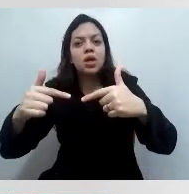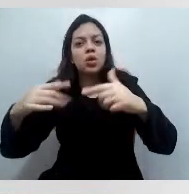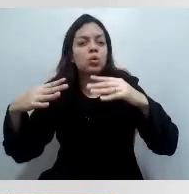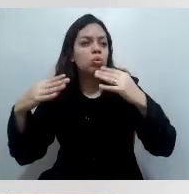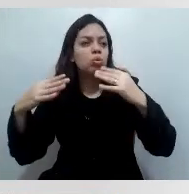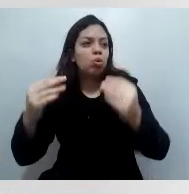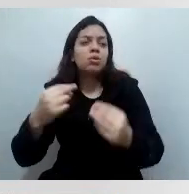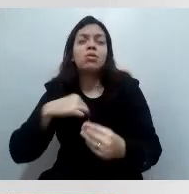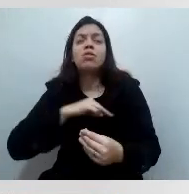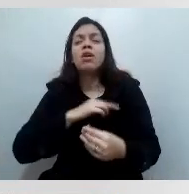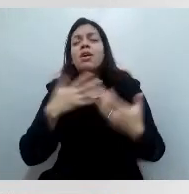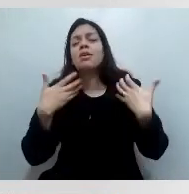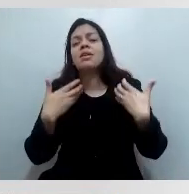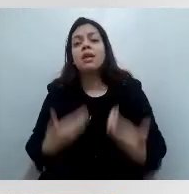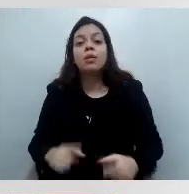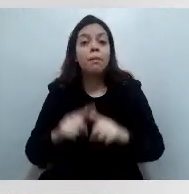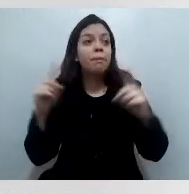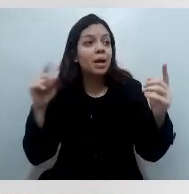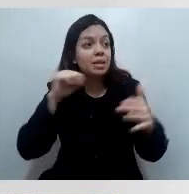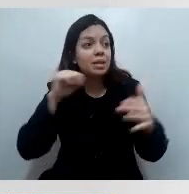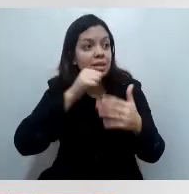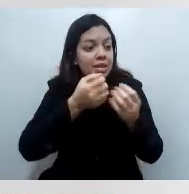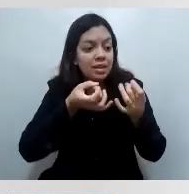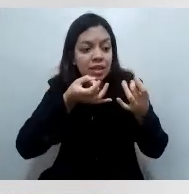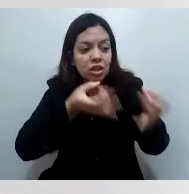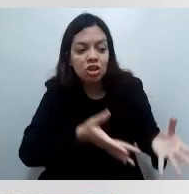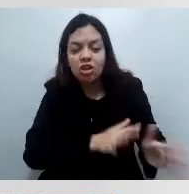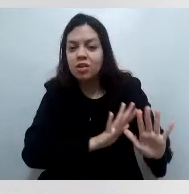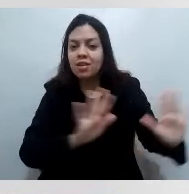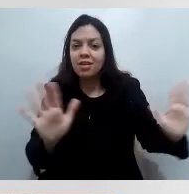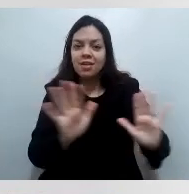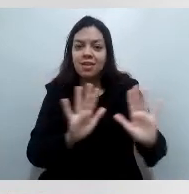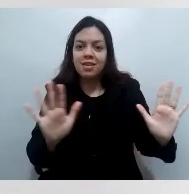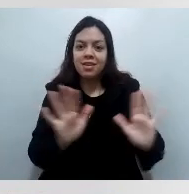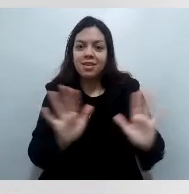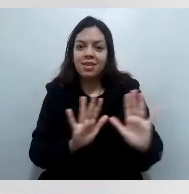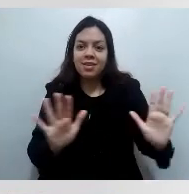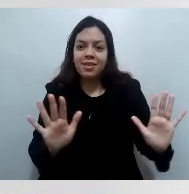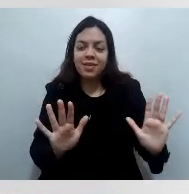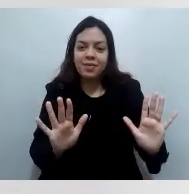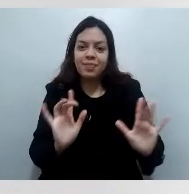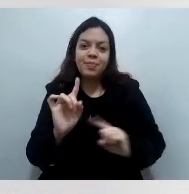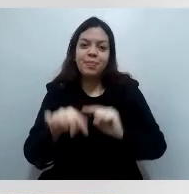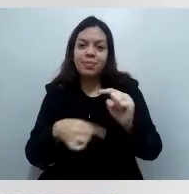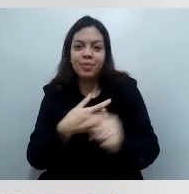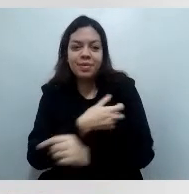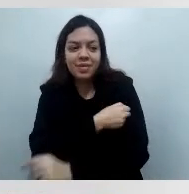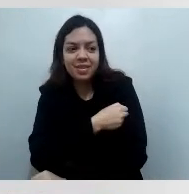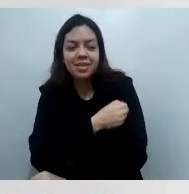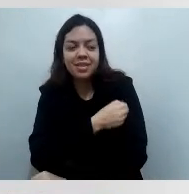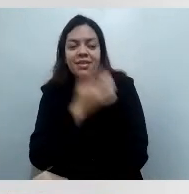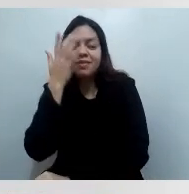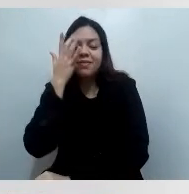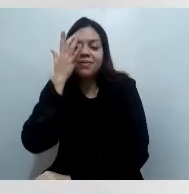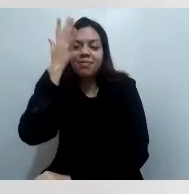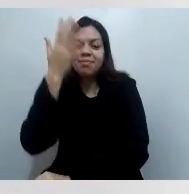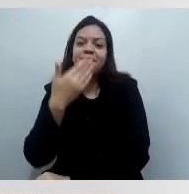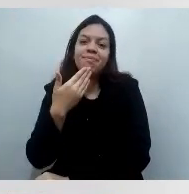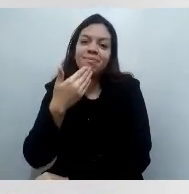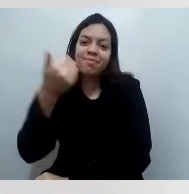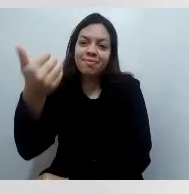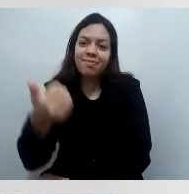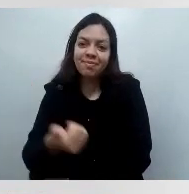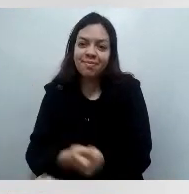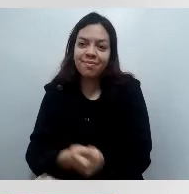com mais vacinas vai ficar mais fácil, as nossas vidas ficarão mais fácil. vamos torcer aí para que o